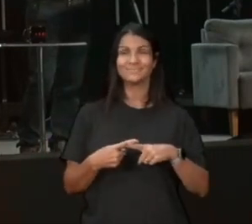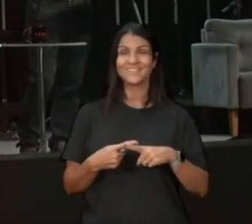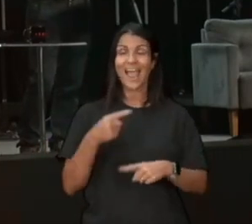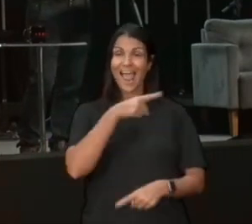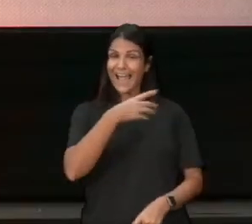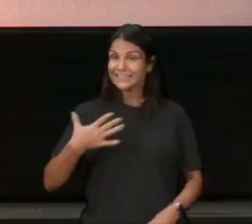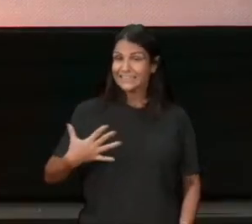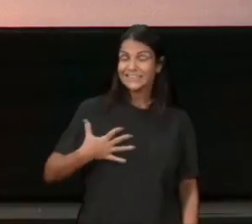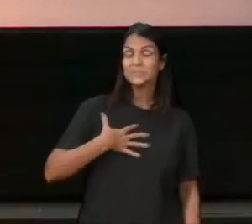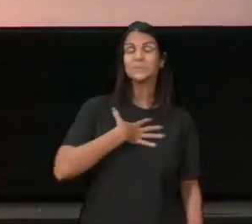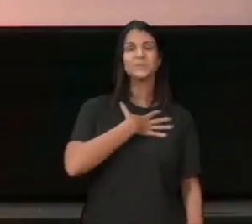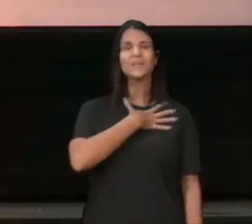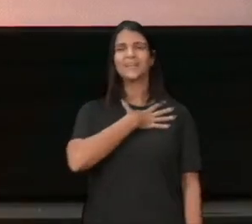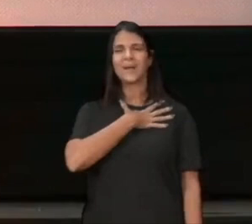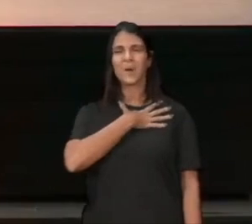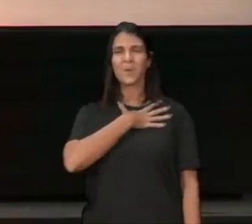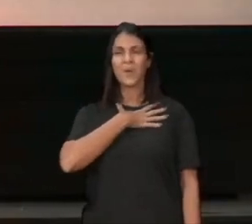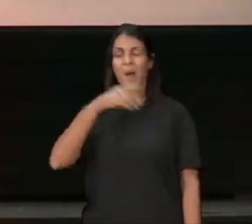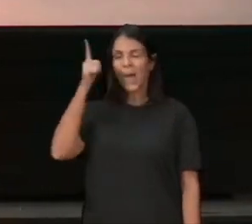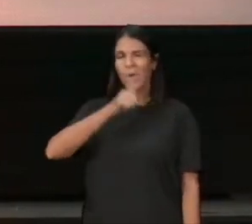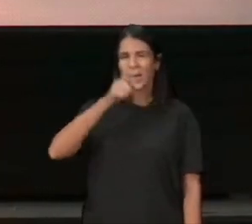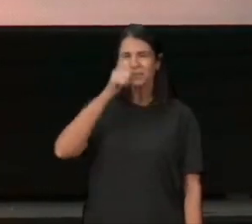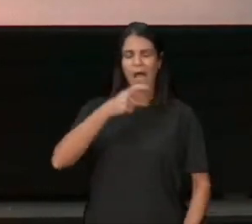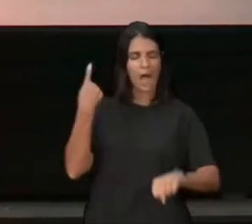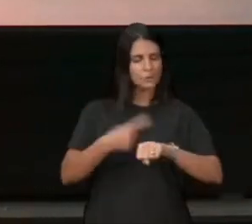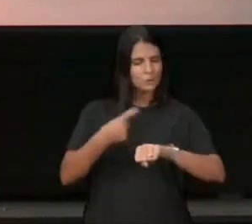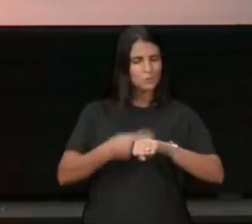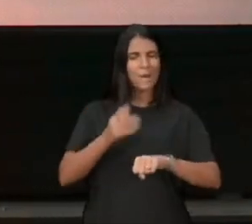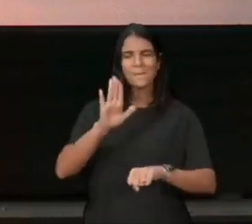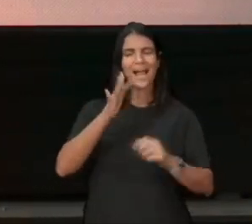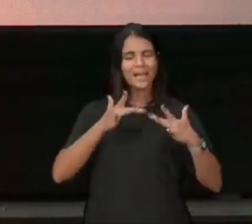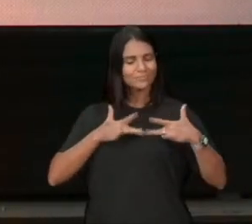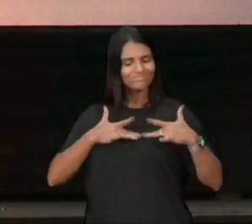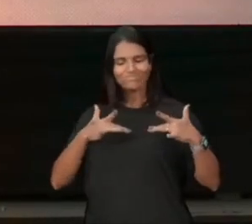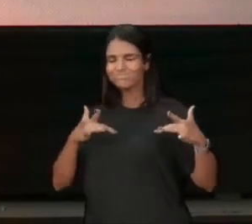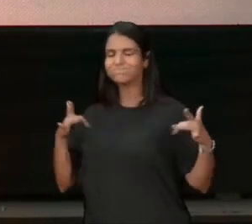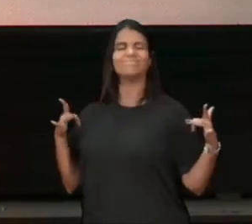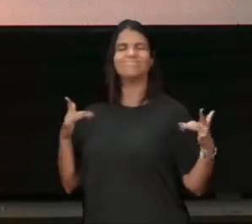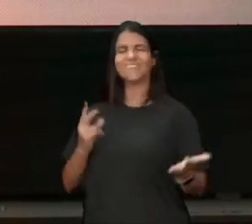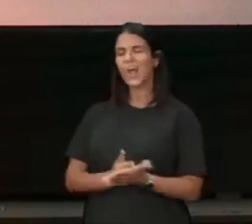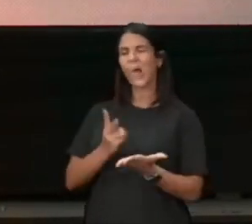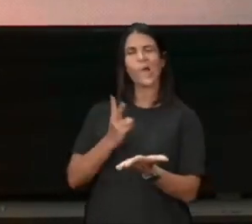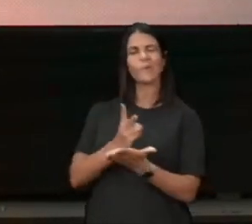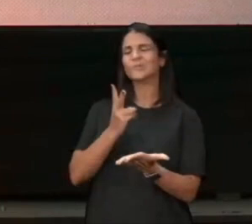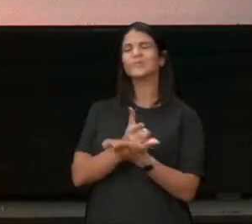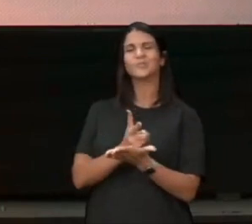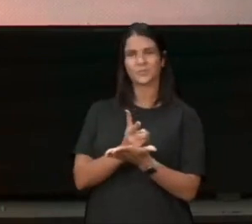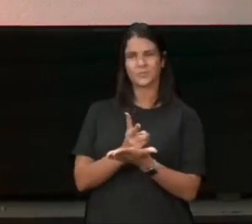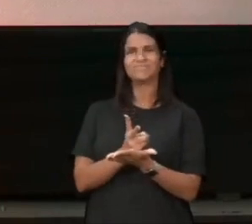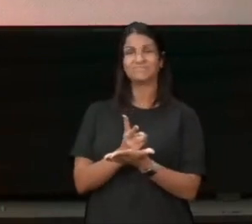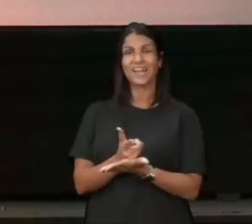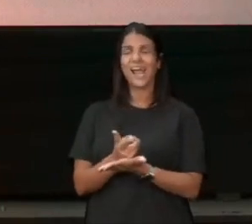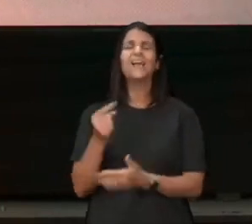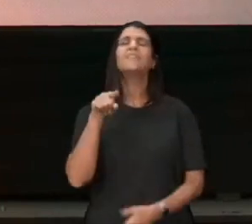participa, de projetos, para que as pessoas busquem a Deus, e aí eu faço uma pergunta, você está participando, ou você só vem à igreja, ou você de vez em quando, convida alguém,